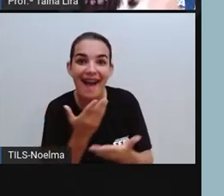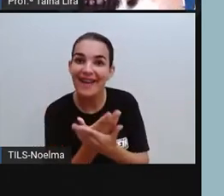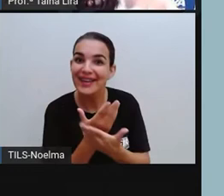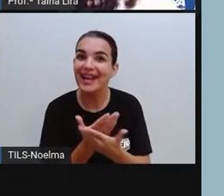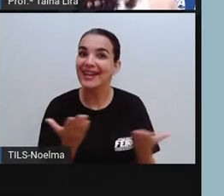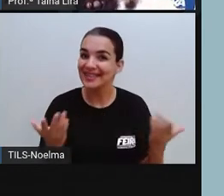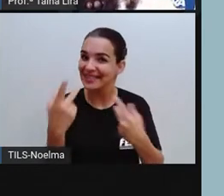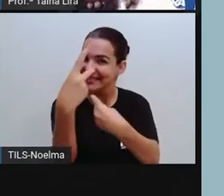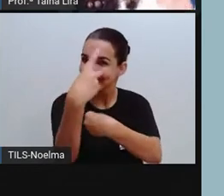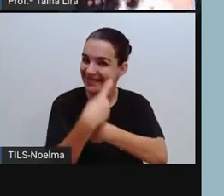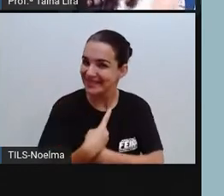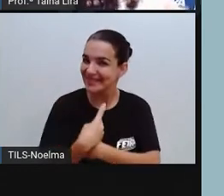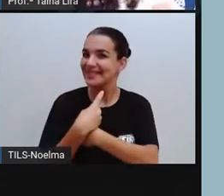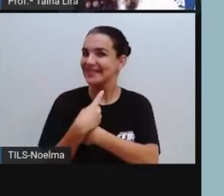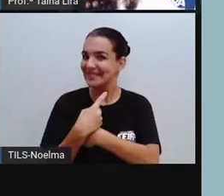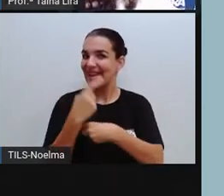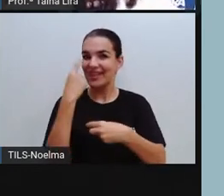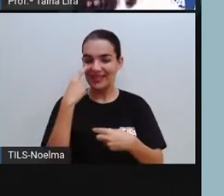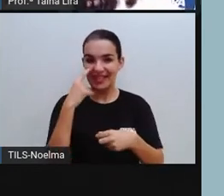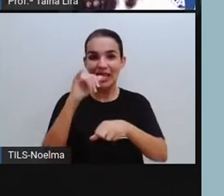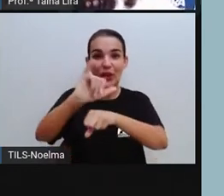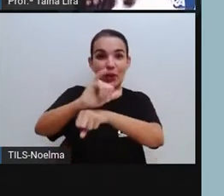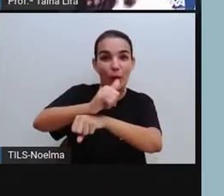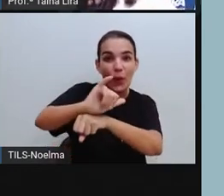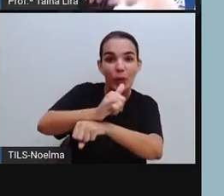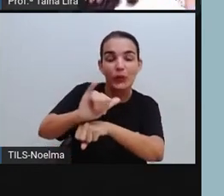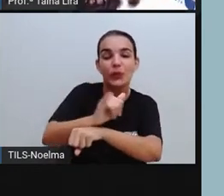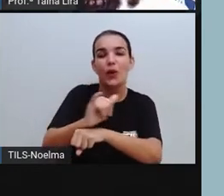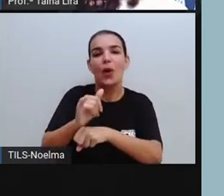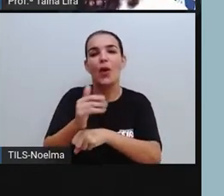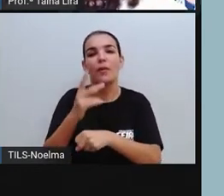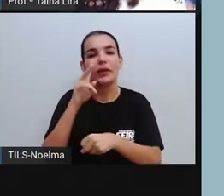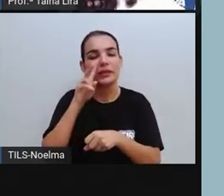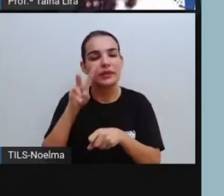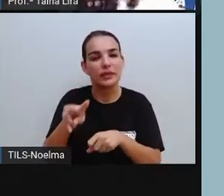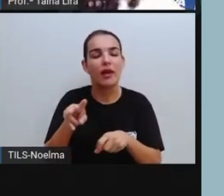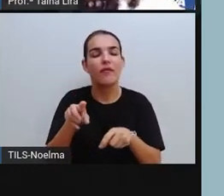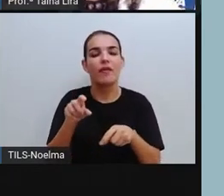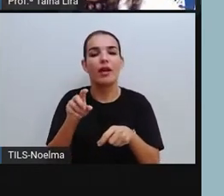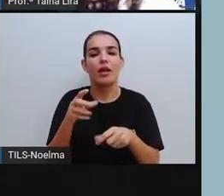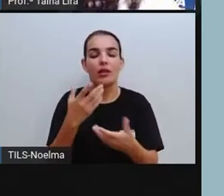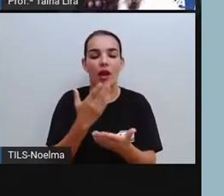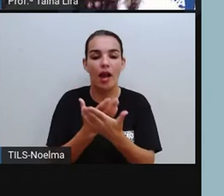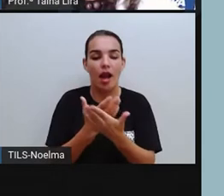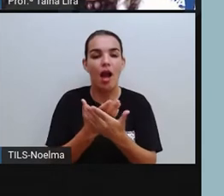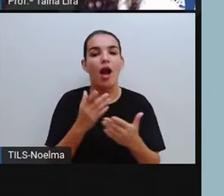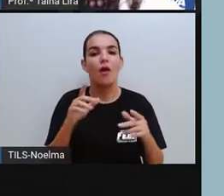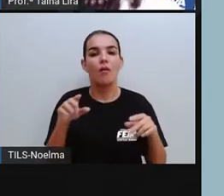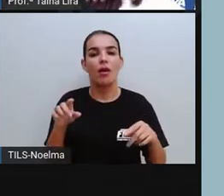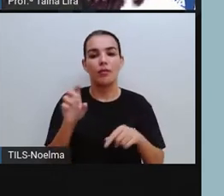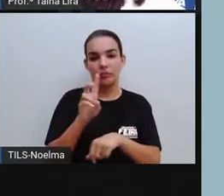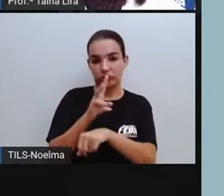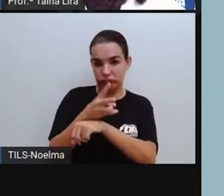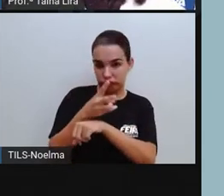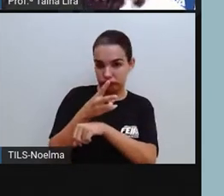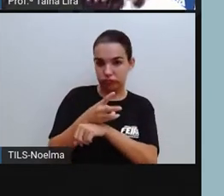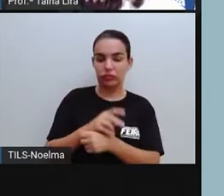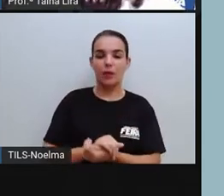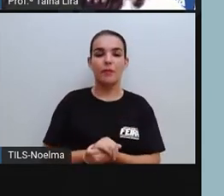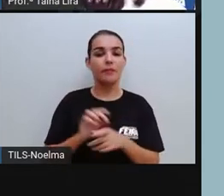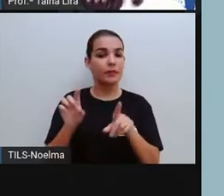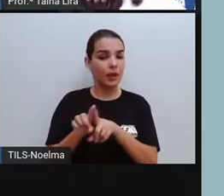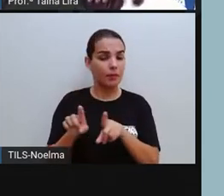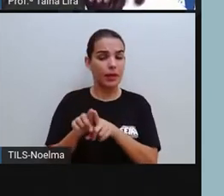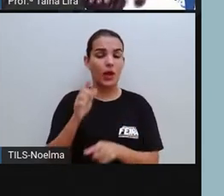Ó, quem estiver me acompanhando pelo YouTube, né? Assistir aí as videoaulas, tá bom? Mas a gente também